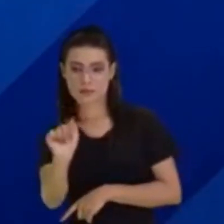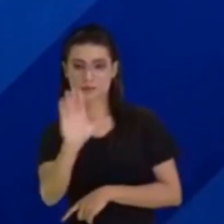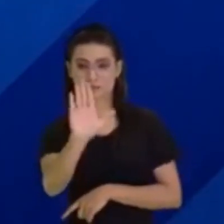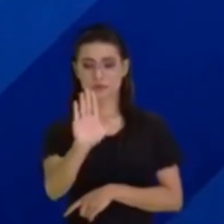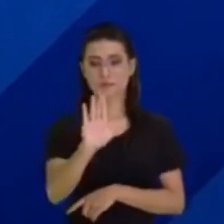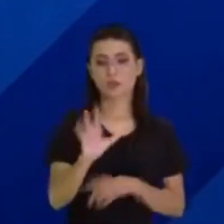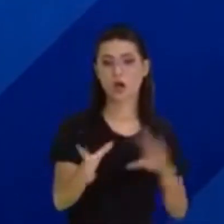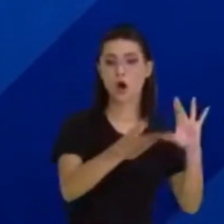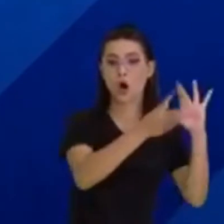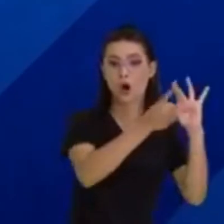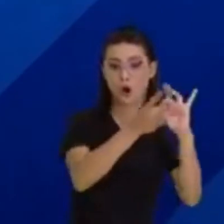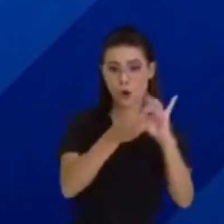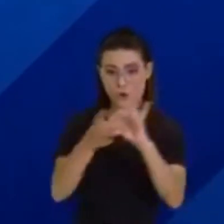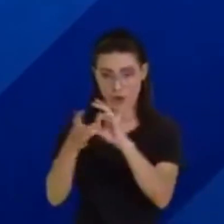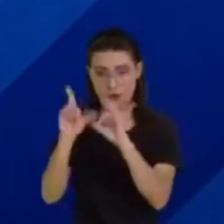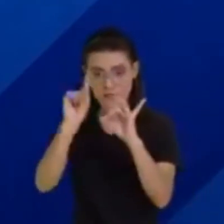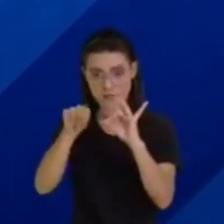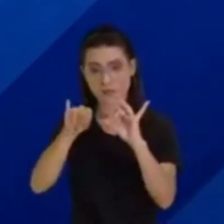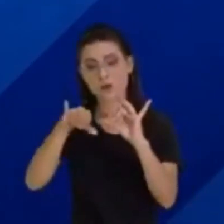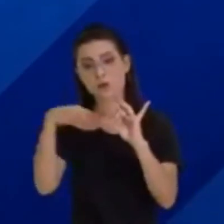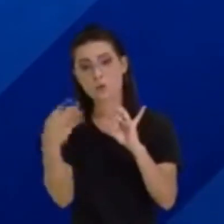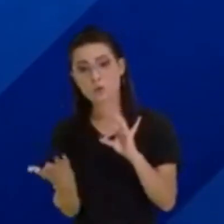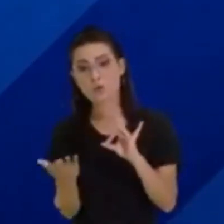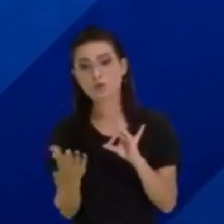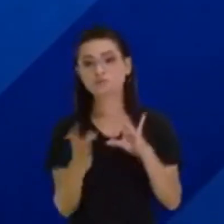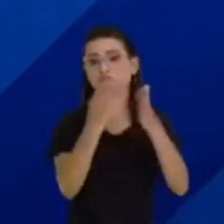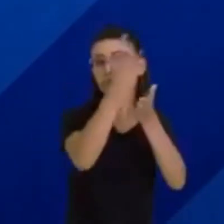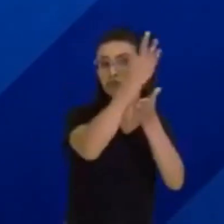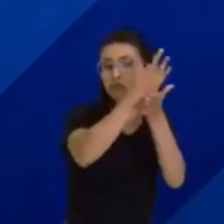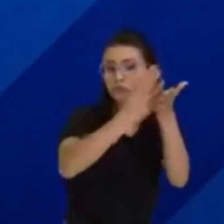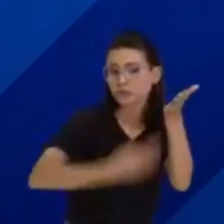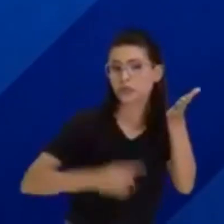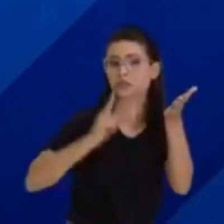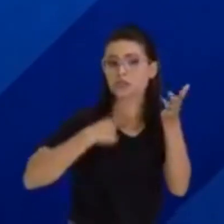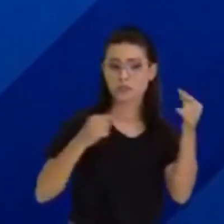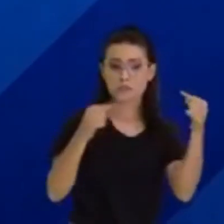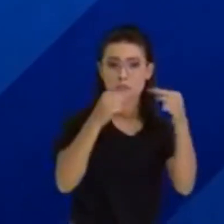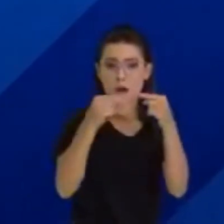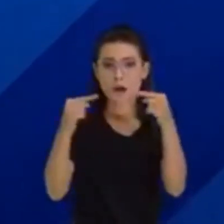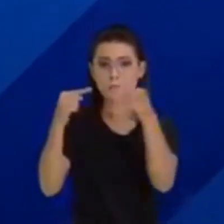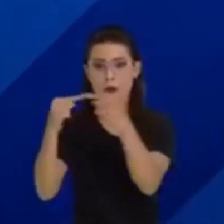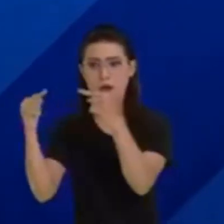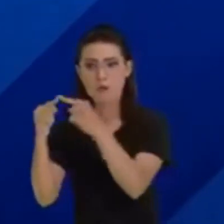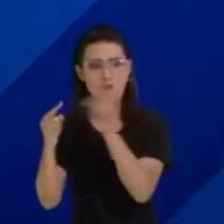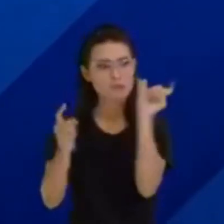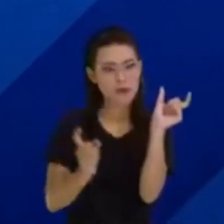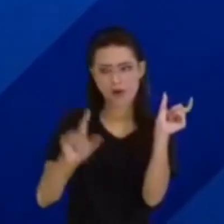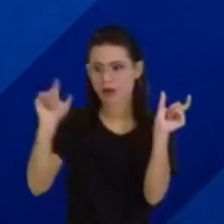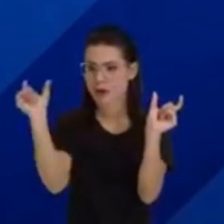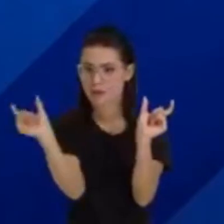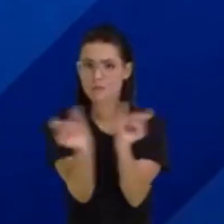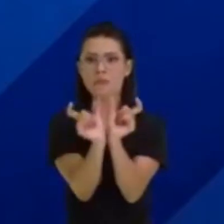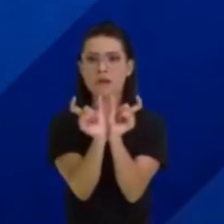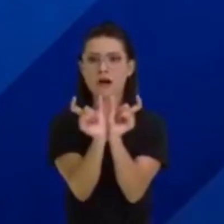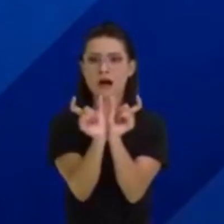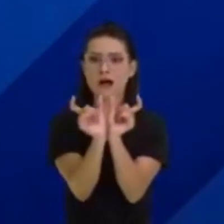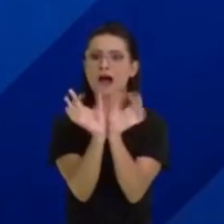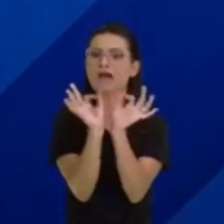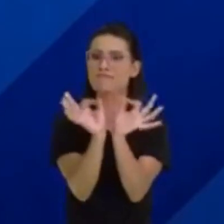bem interligado. Quando as partes que formam aquele texto estão bem conectadas, bem